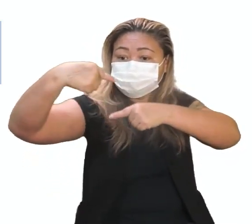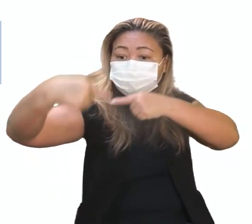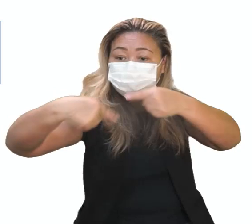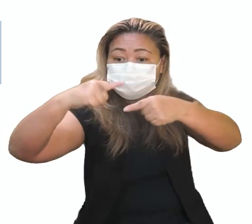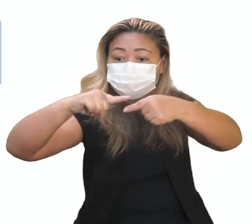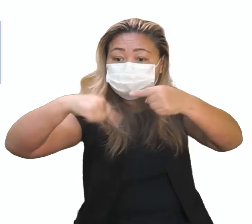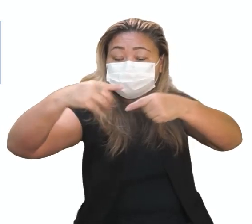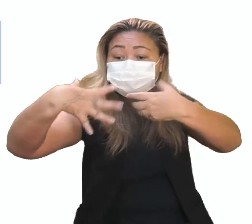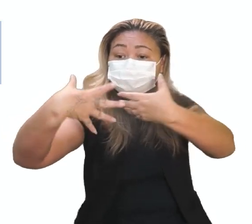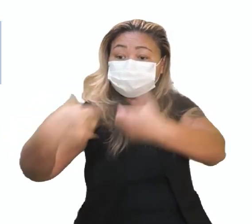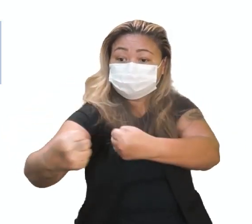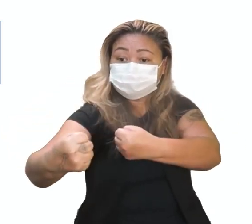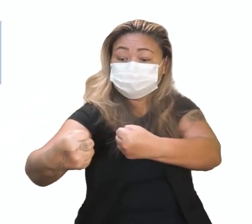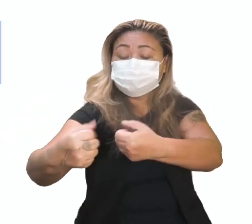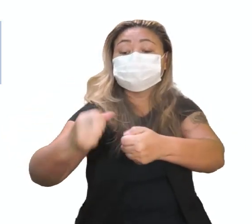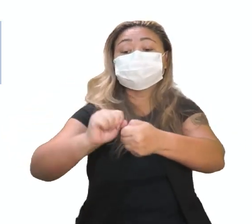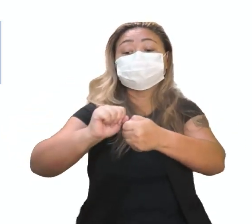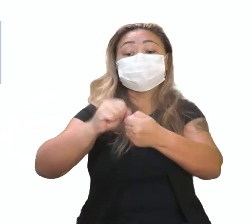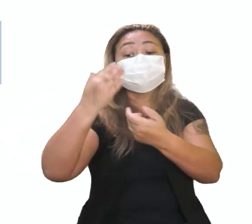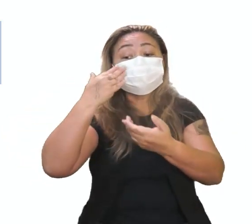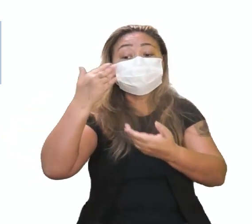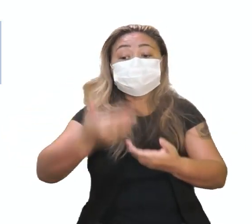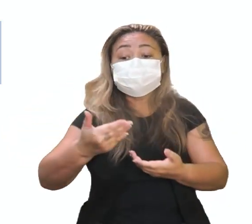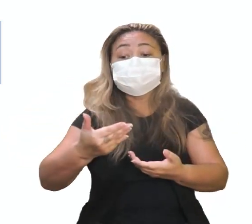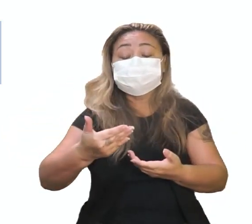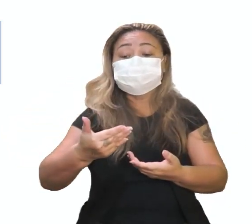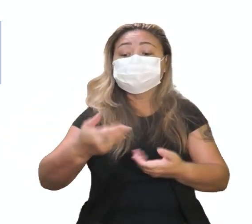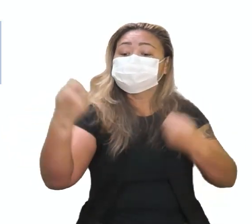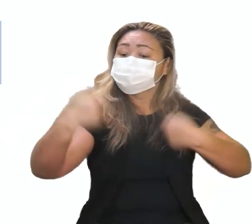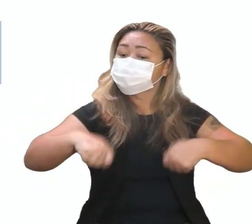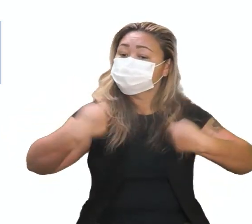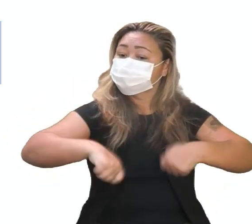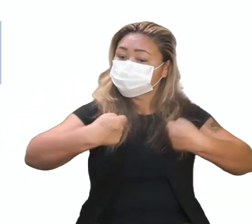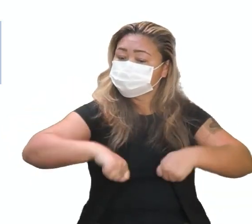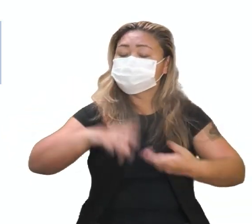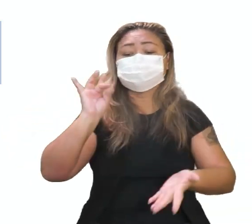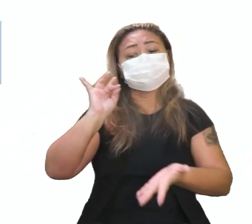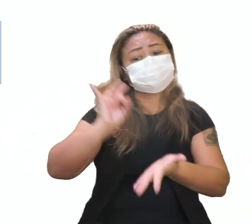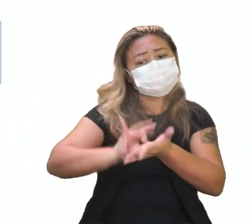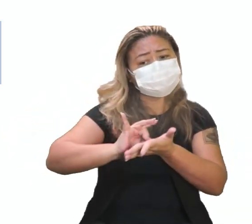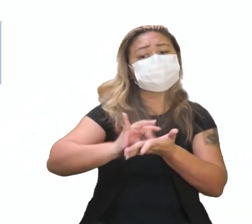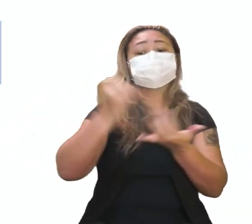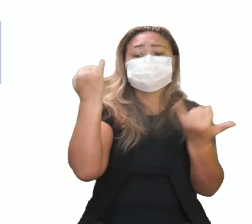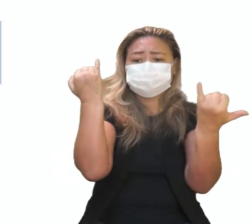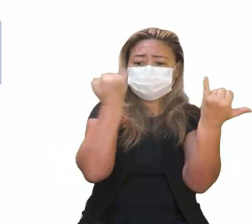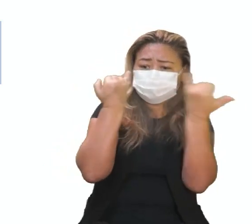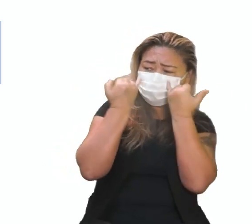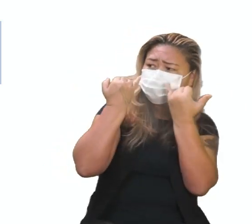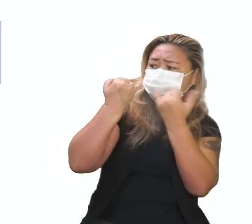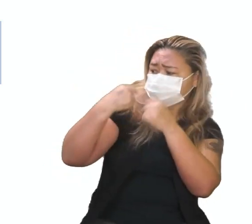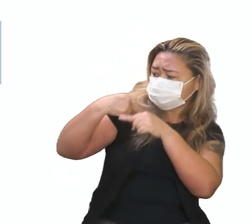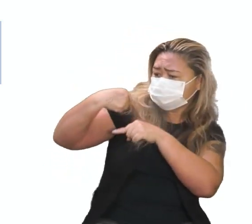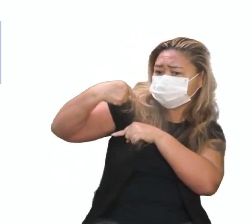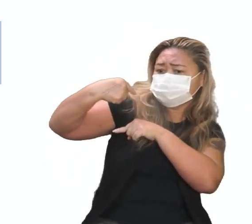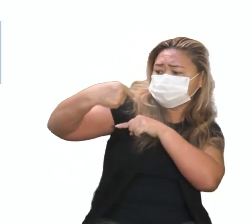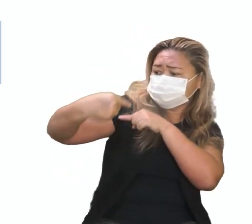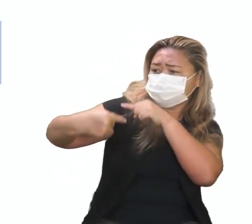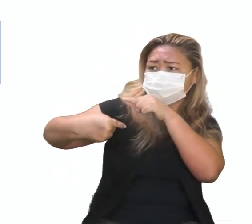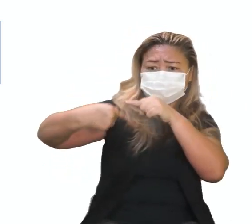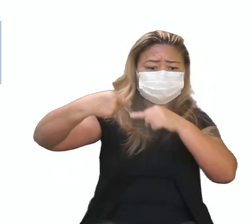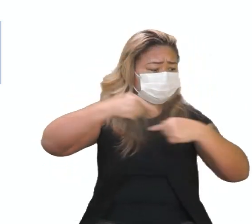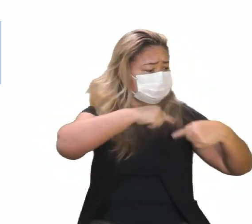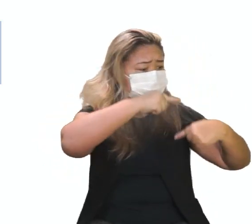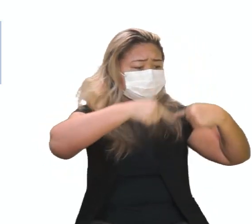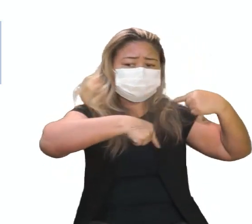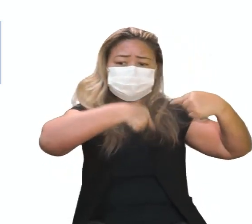para o outro. Então, eles constataram, puderam precisar que realmente essas informações eram passadas de acordo